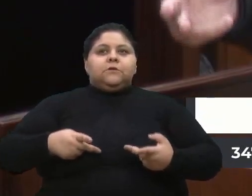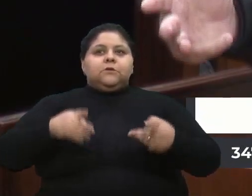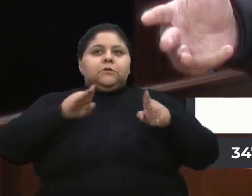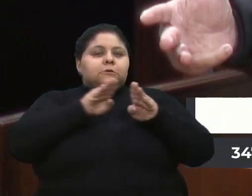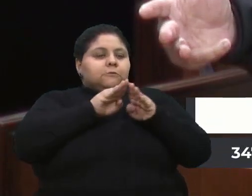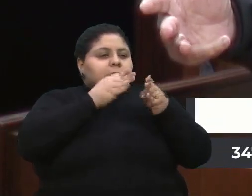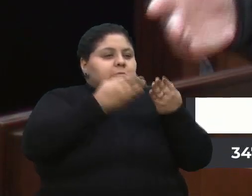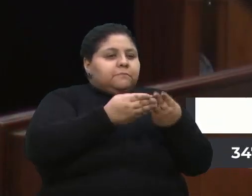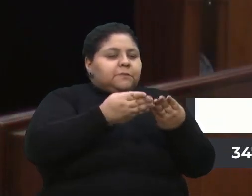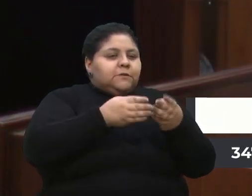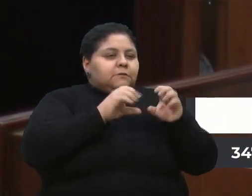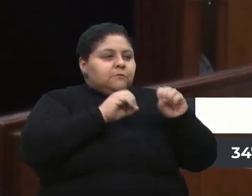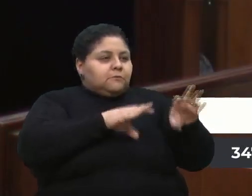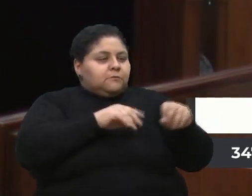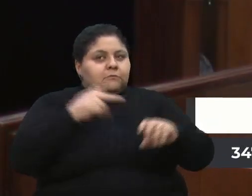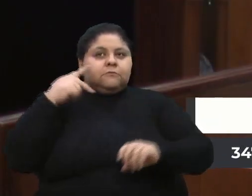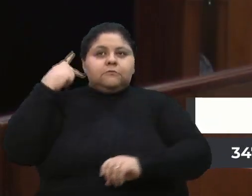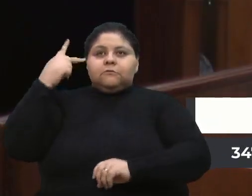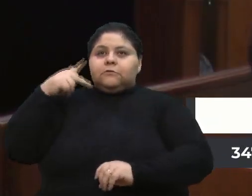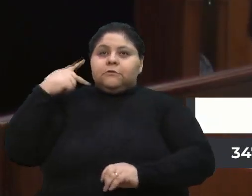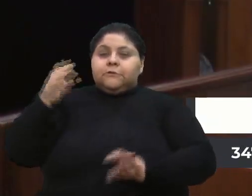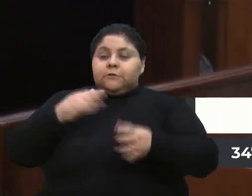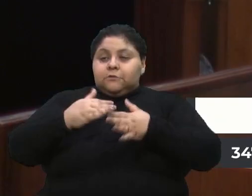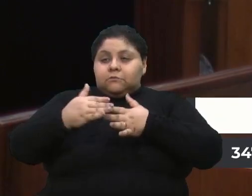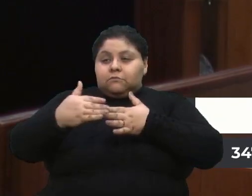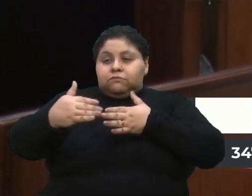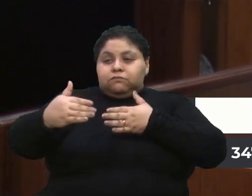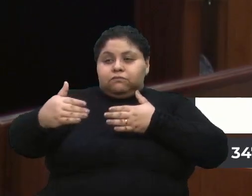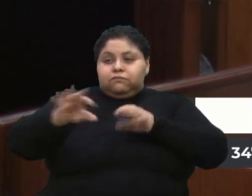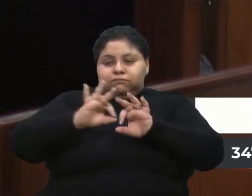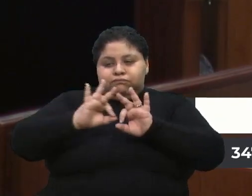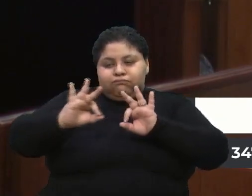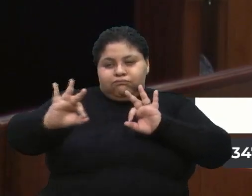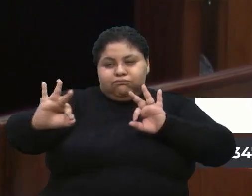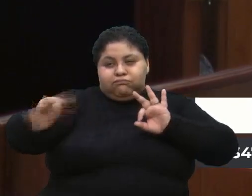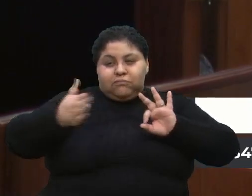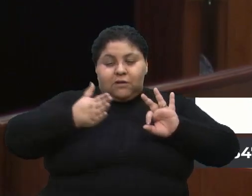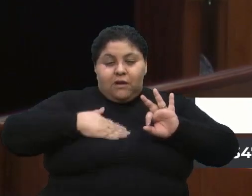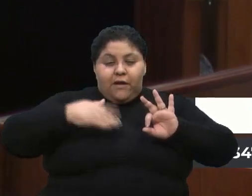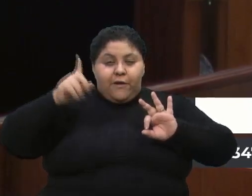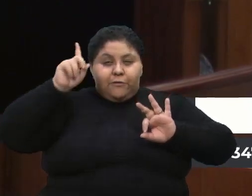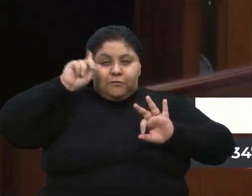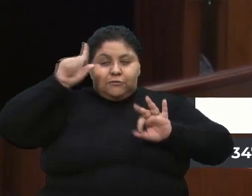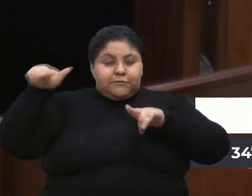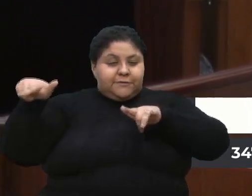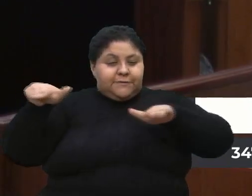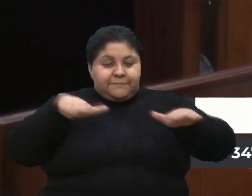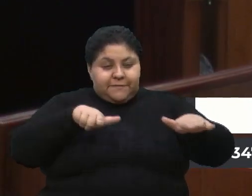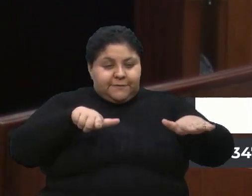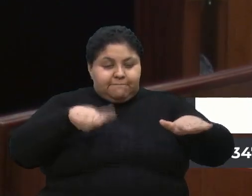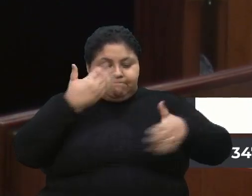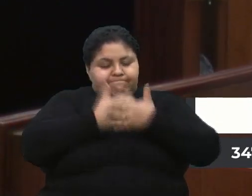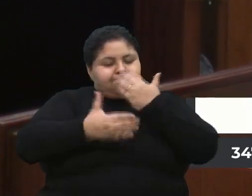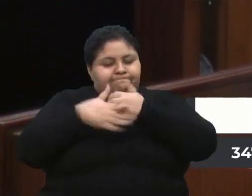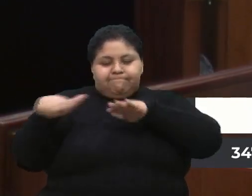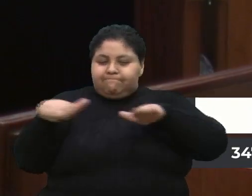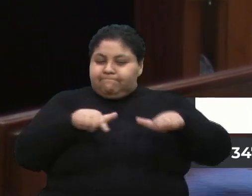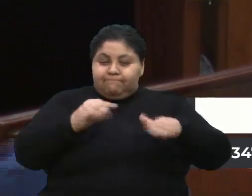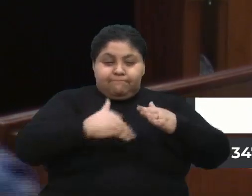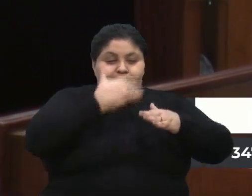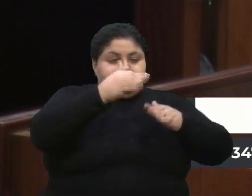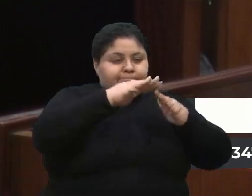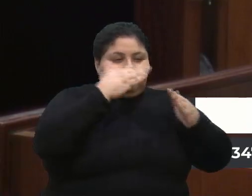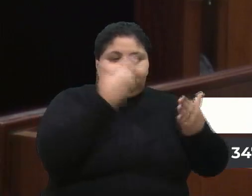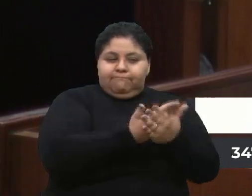além disso, porque eu estou indo nas escolas praticamente, semanalmente, não conseguimos ir diariamente, que bom se nós